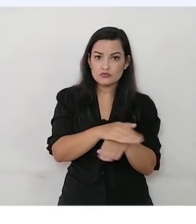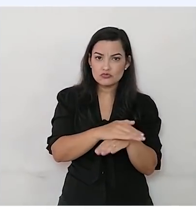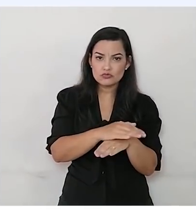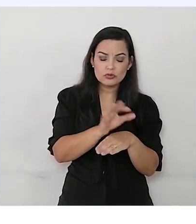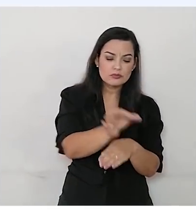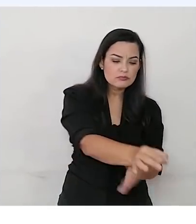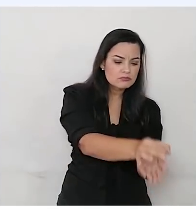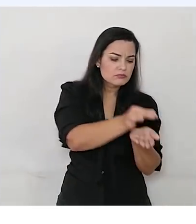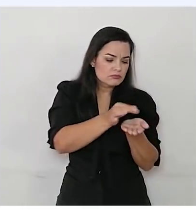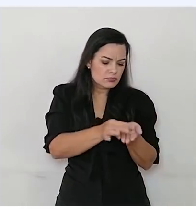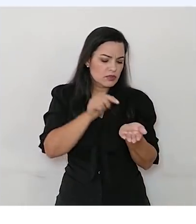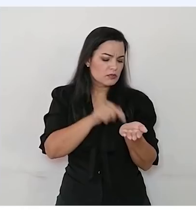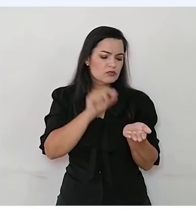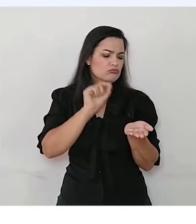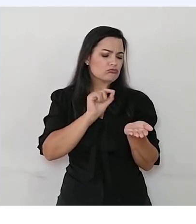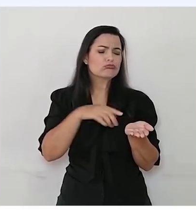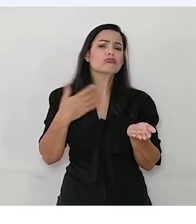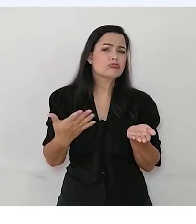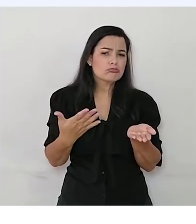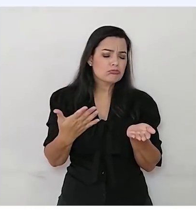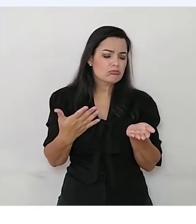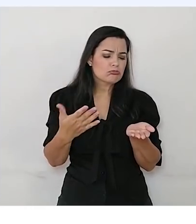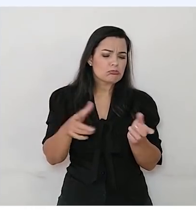Você não é um siri. Quem é você então?